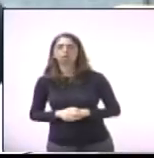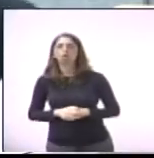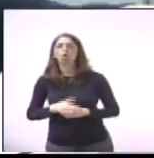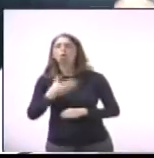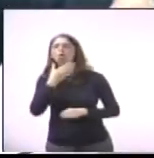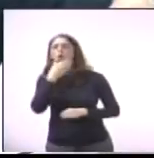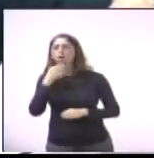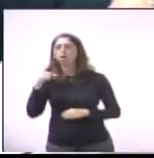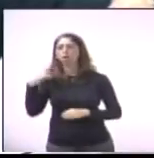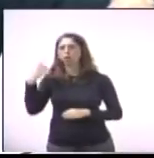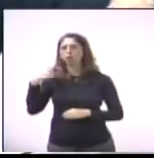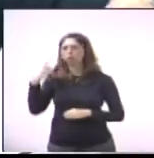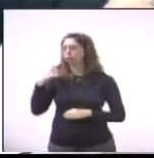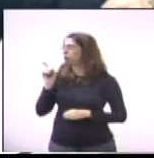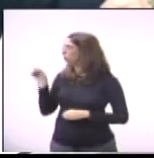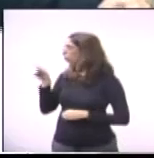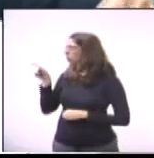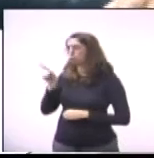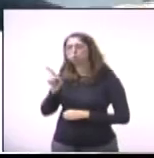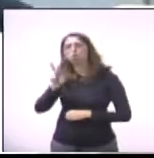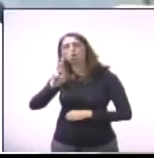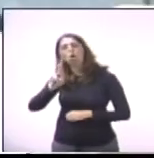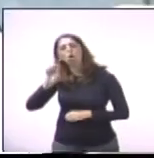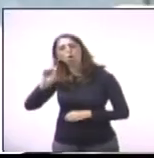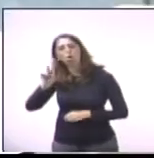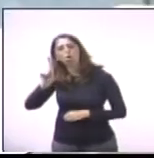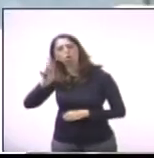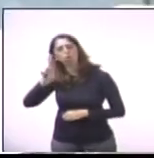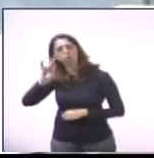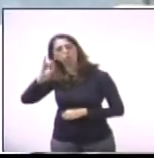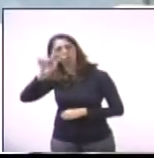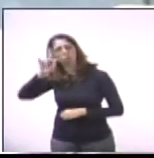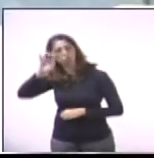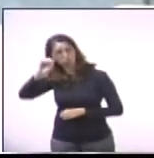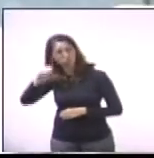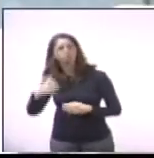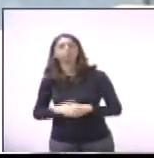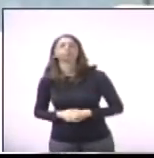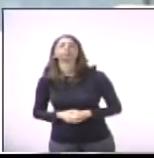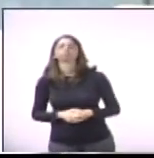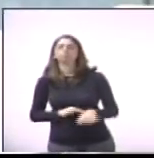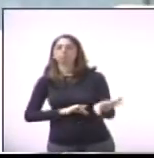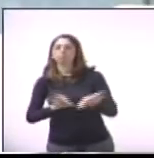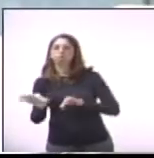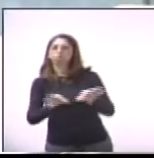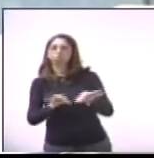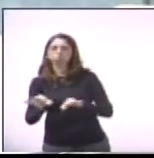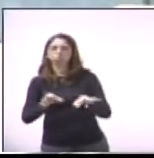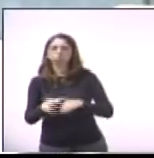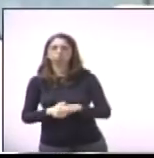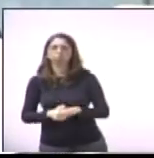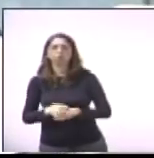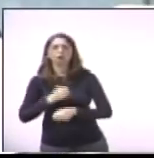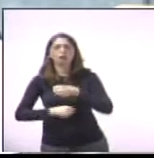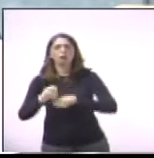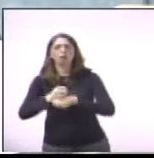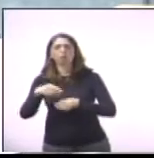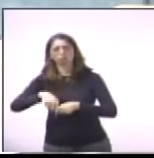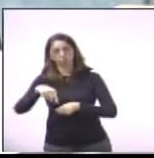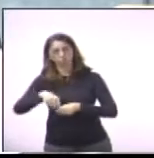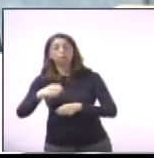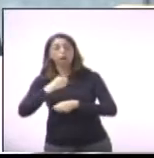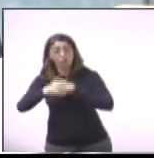estar pegando, é o protocolo 903 de 2015. Na verdade, eles fizeram esse protocolo pedindo